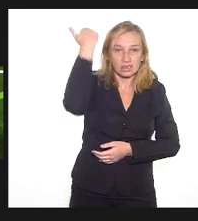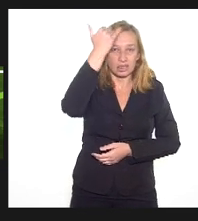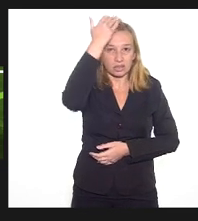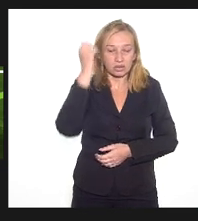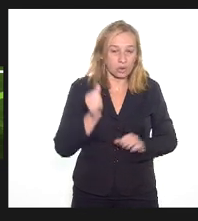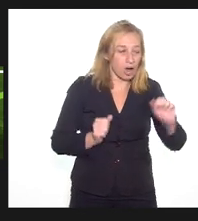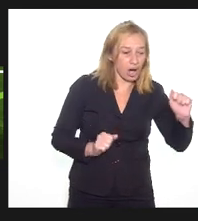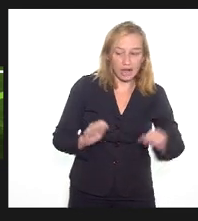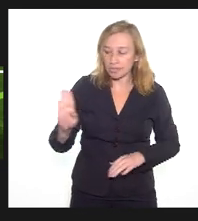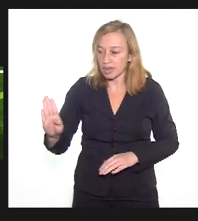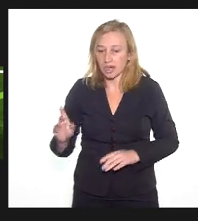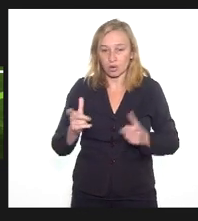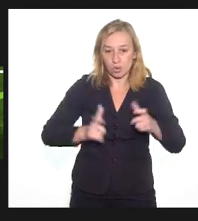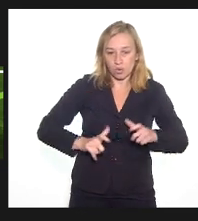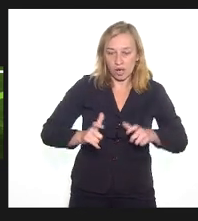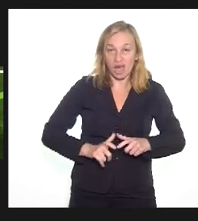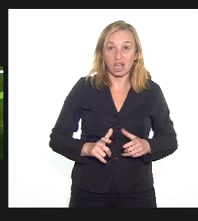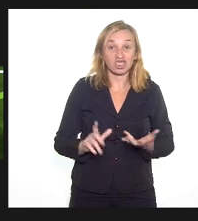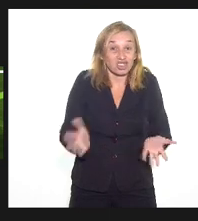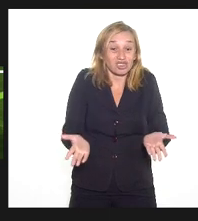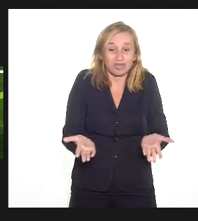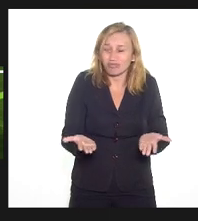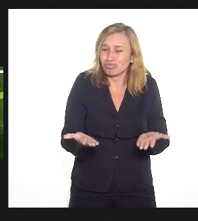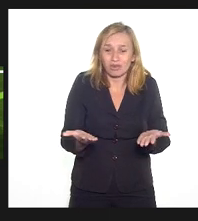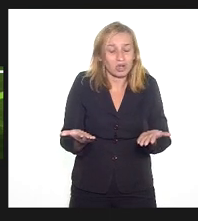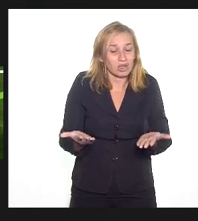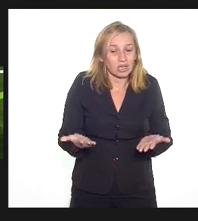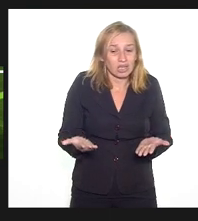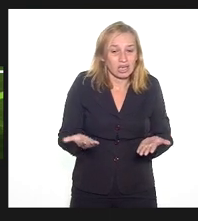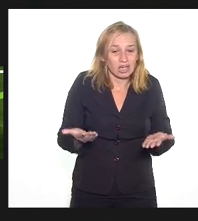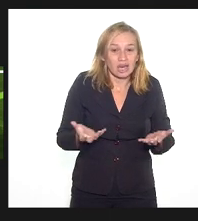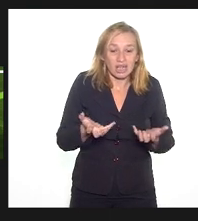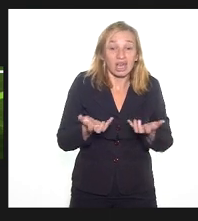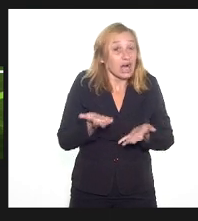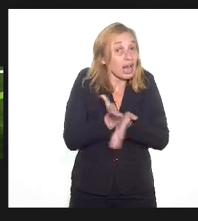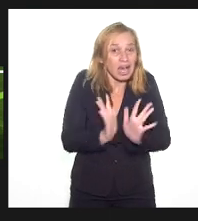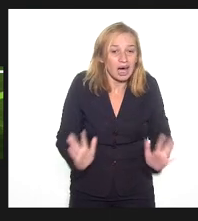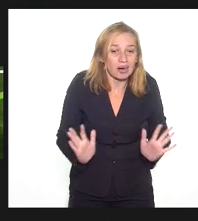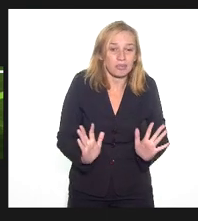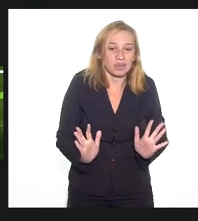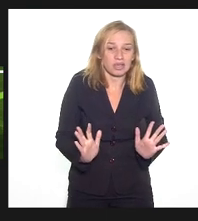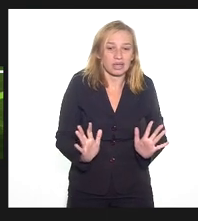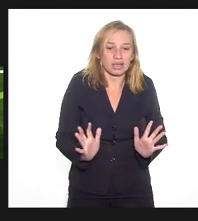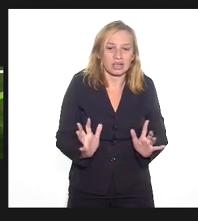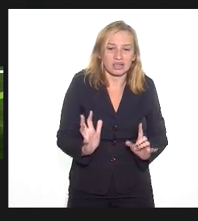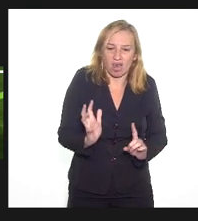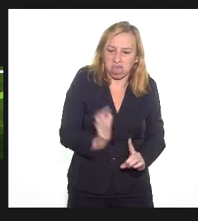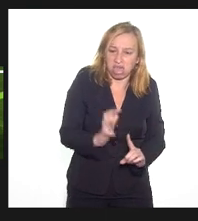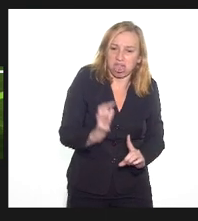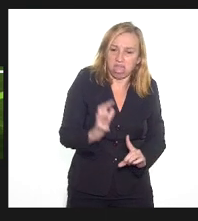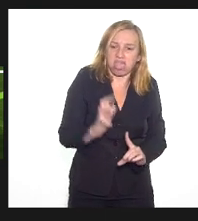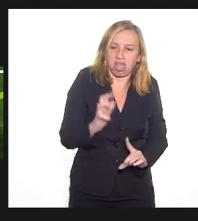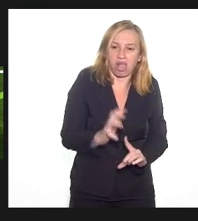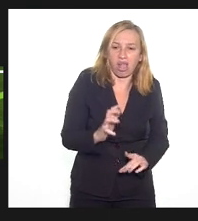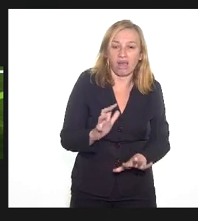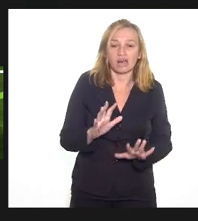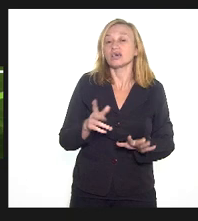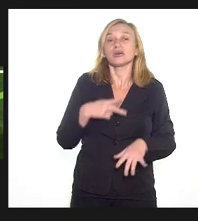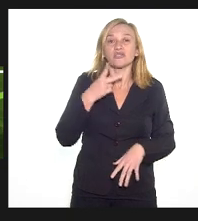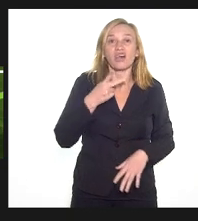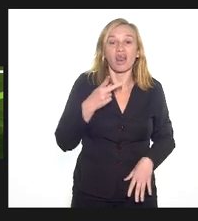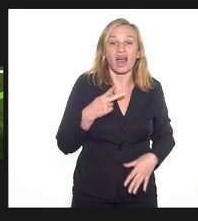assim, porque a gente quer muito que isso acabe, a gente já não aguenta mais. Quando a chega a falar aqui, botar a cara da gente aqui para falar,